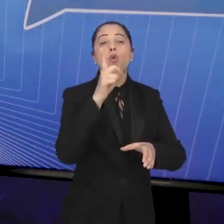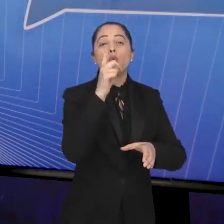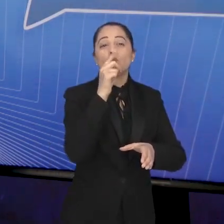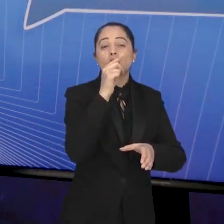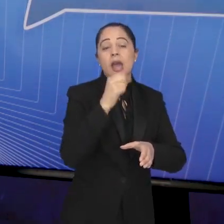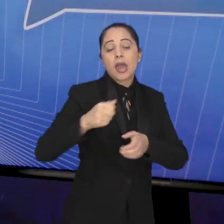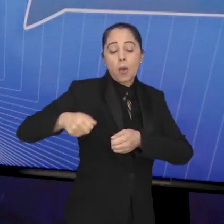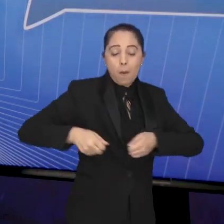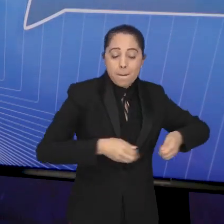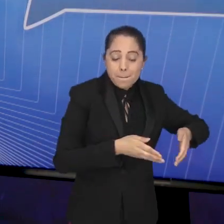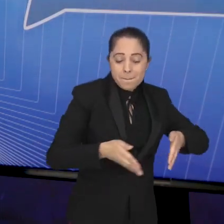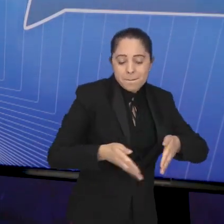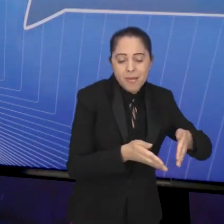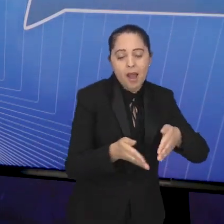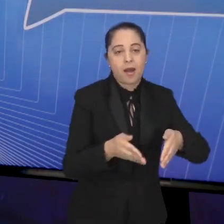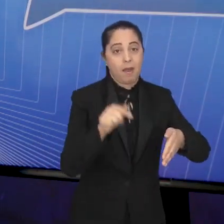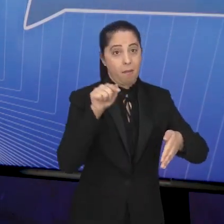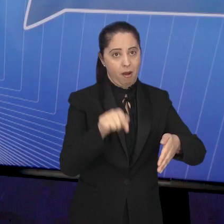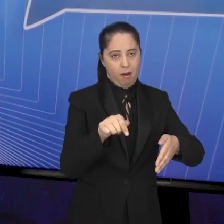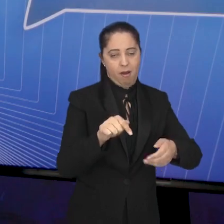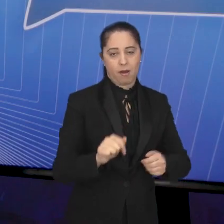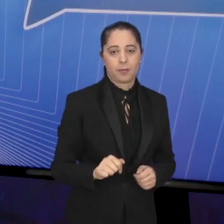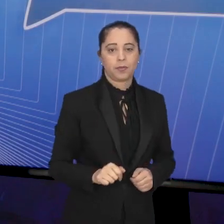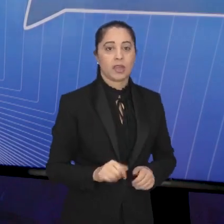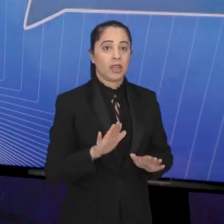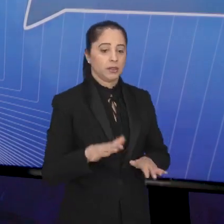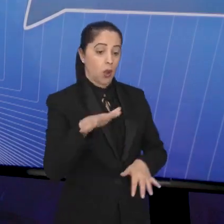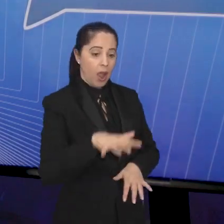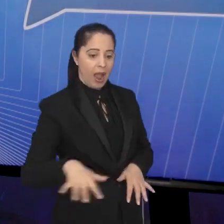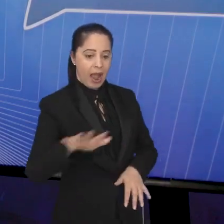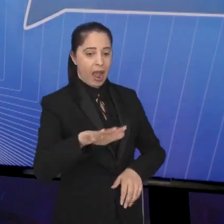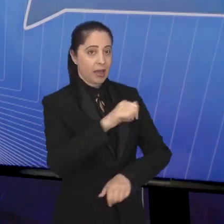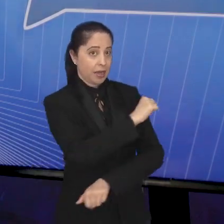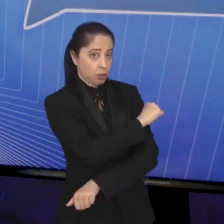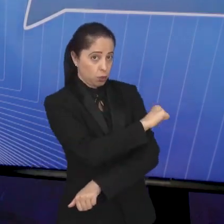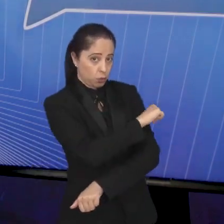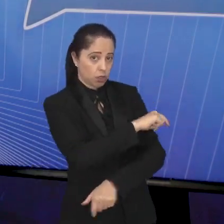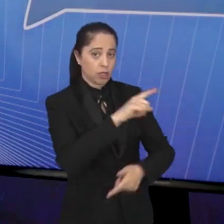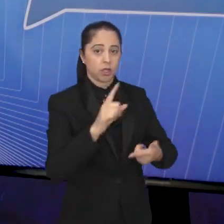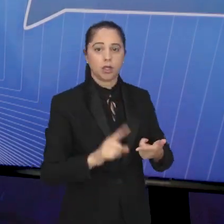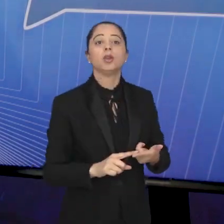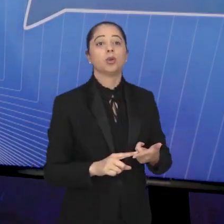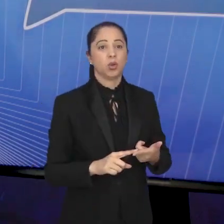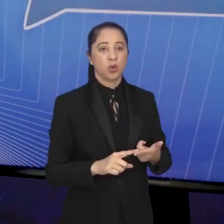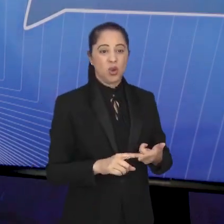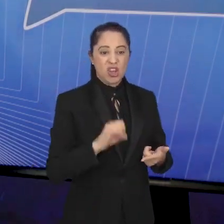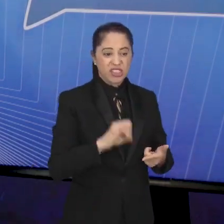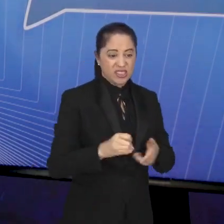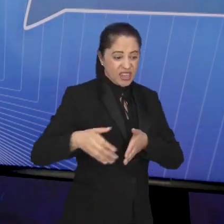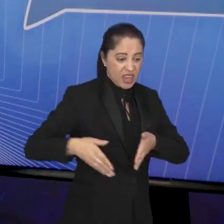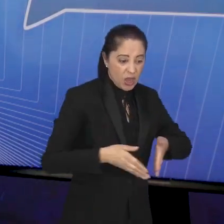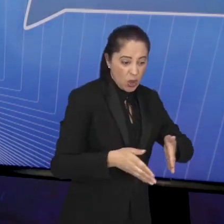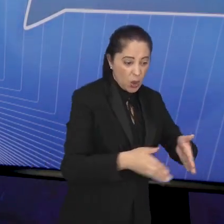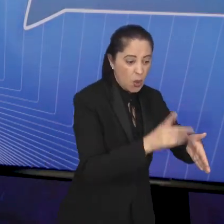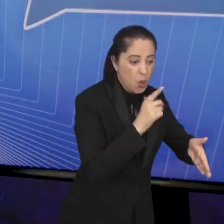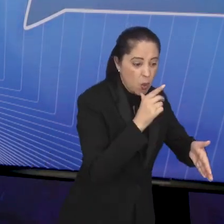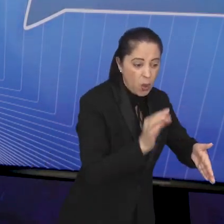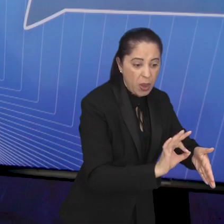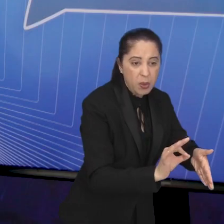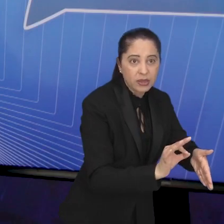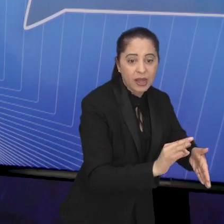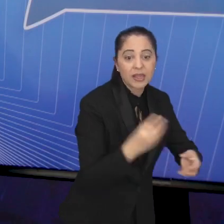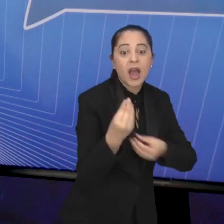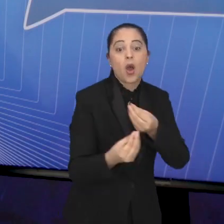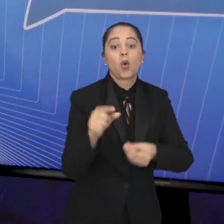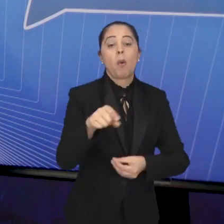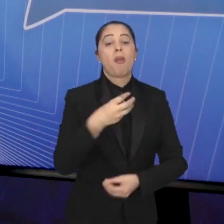do que a transposição de São Francisco. Então, a região metropolitana do Rio de Janeiro não seria possível desenvolver aquela região